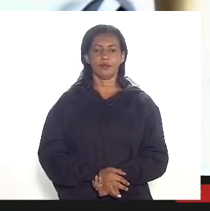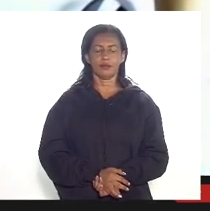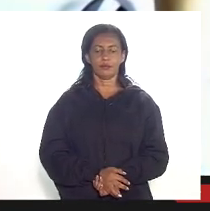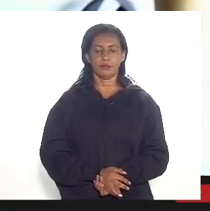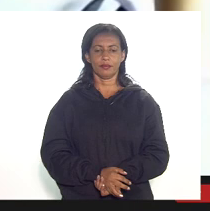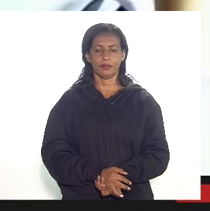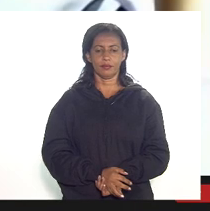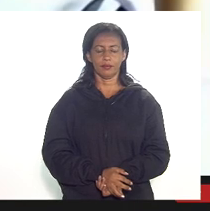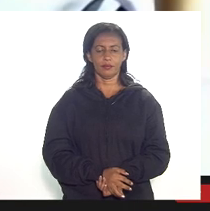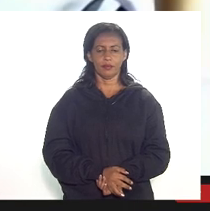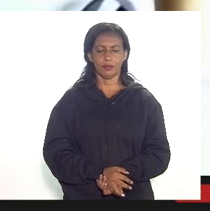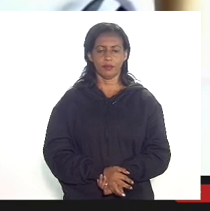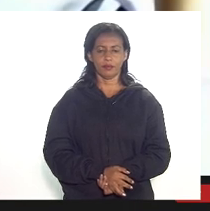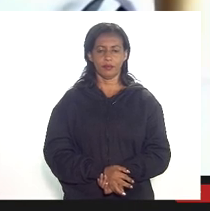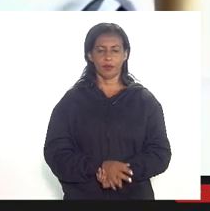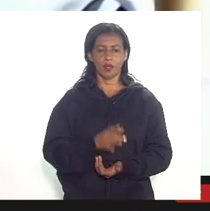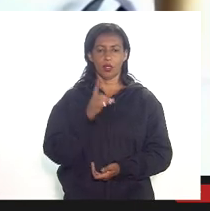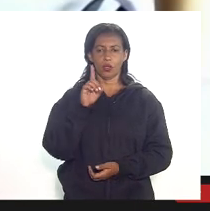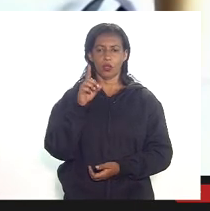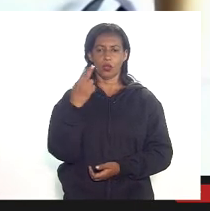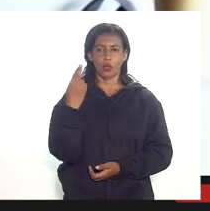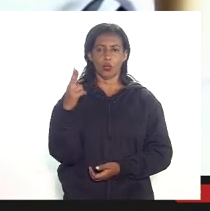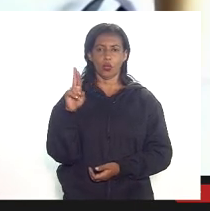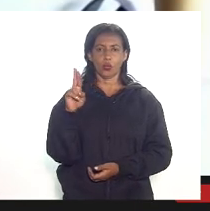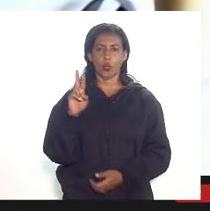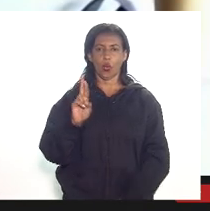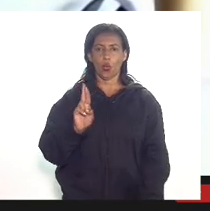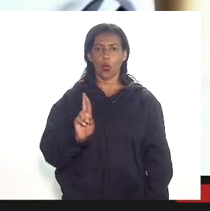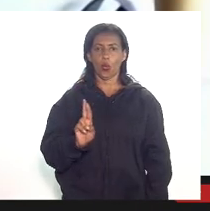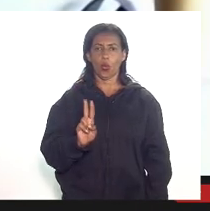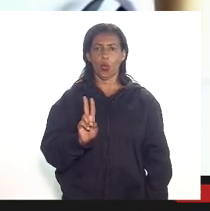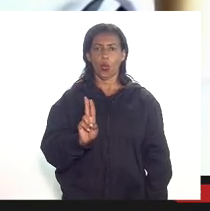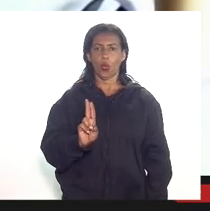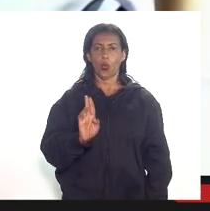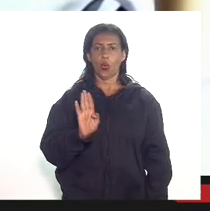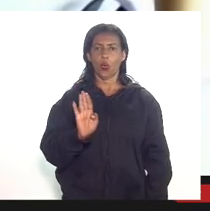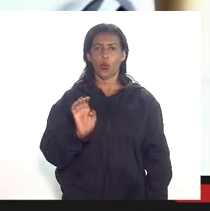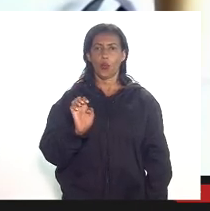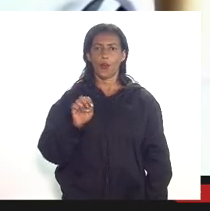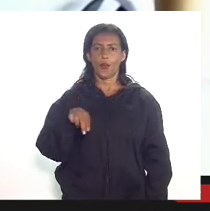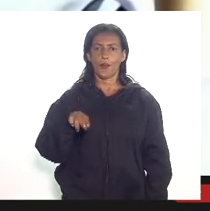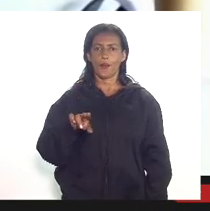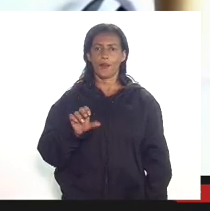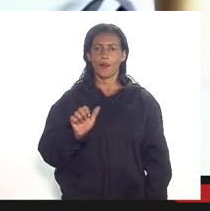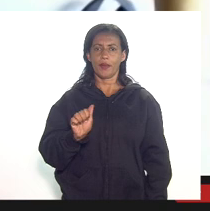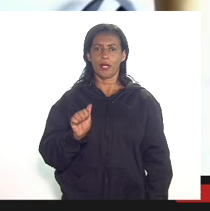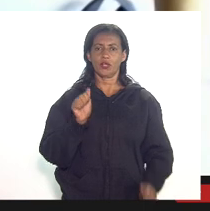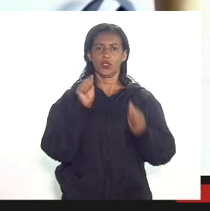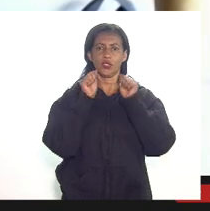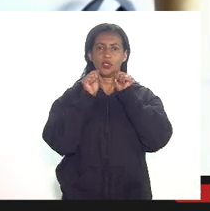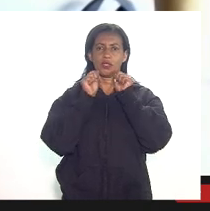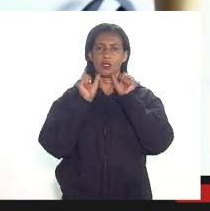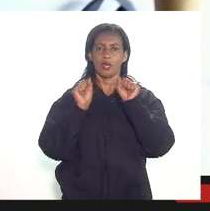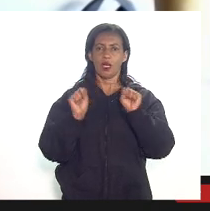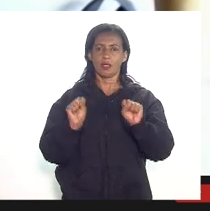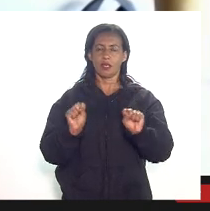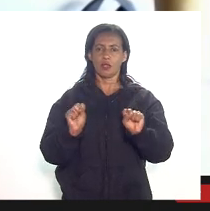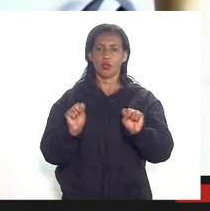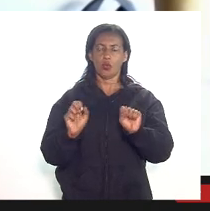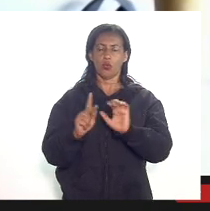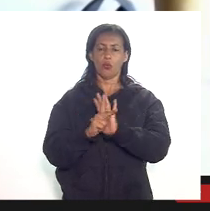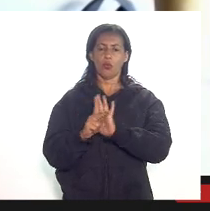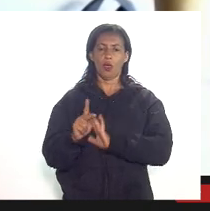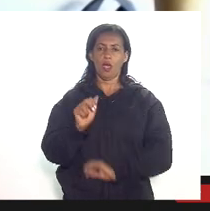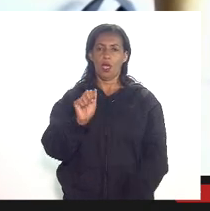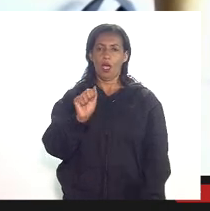pediu para falar foi o doutor Rubens Serqueira Freitas que é o assessor da diretoria da ANP por